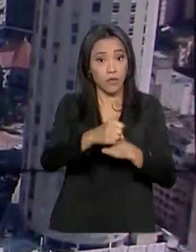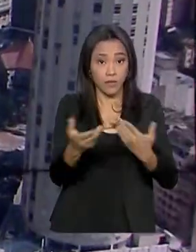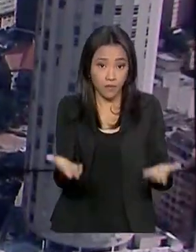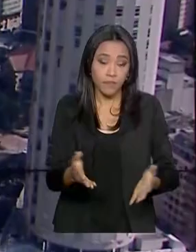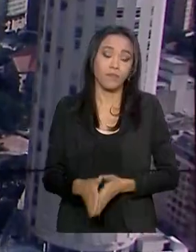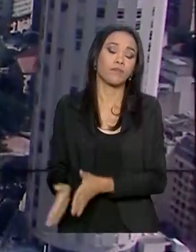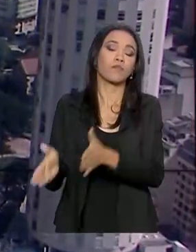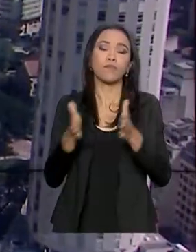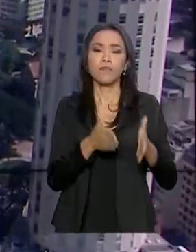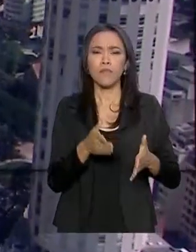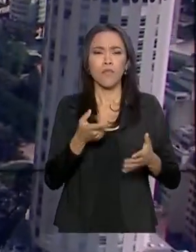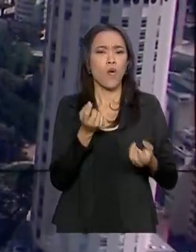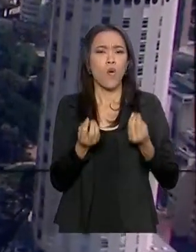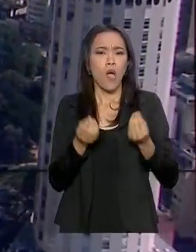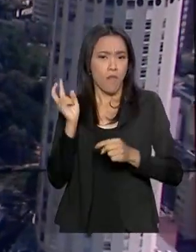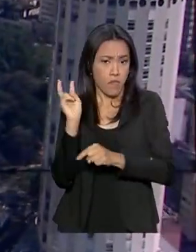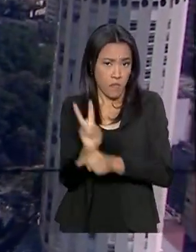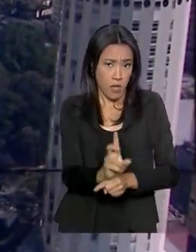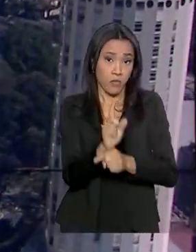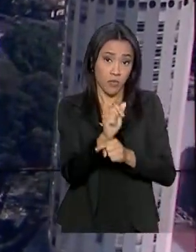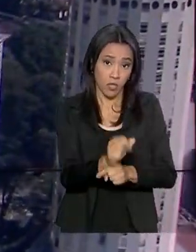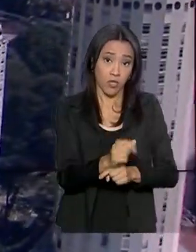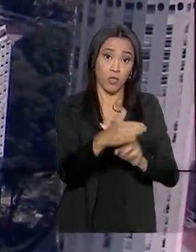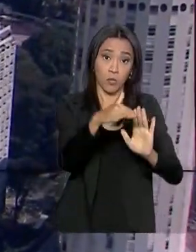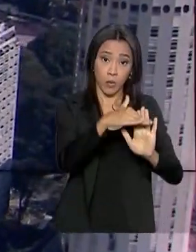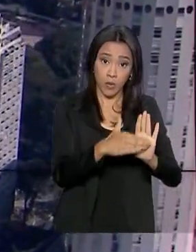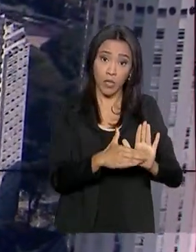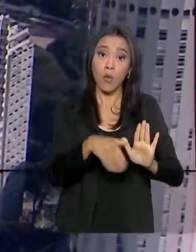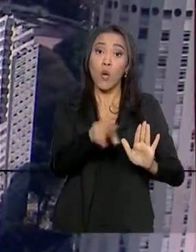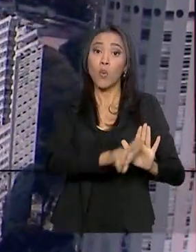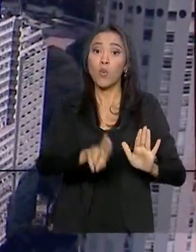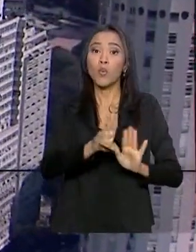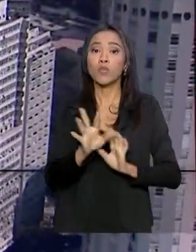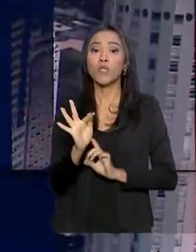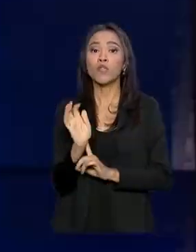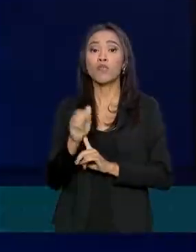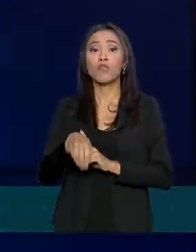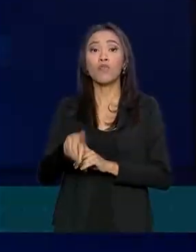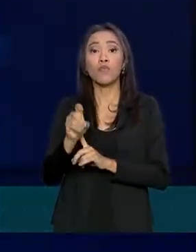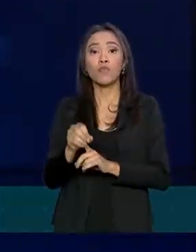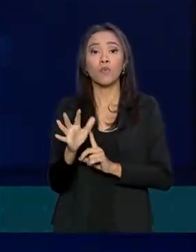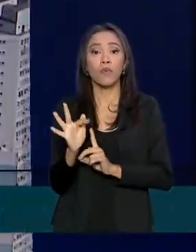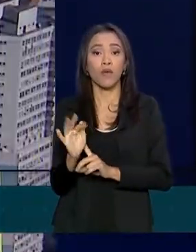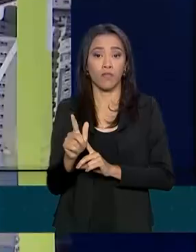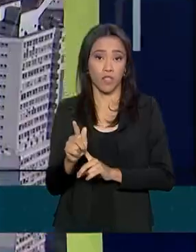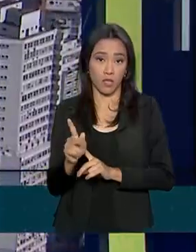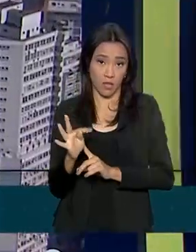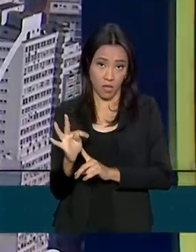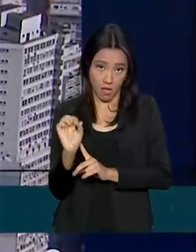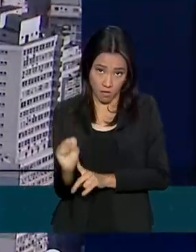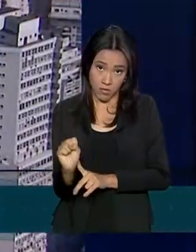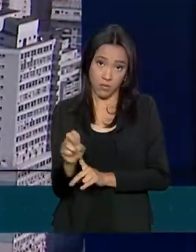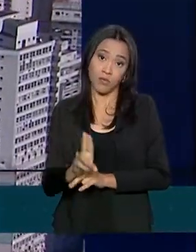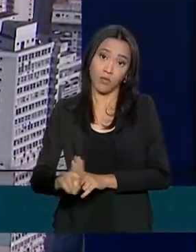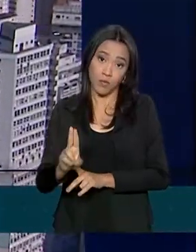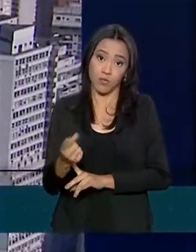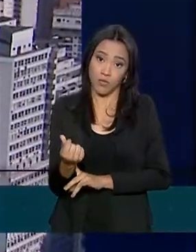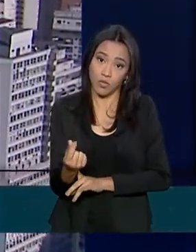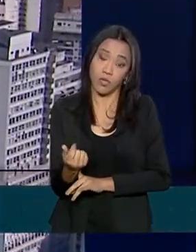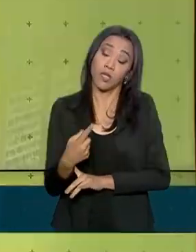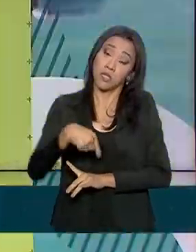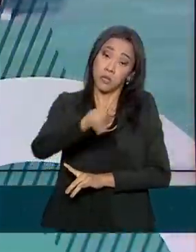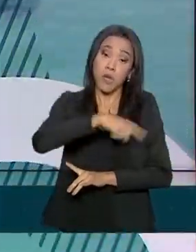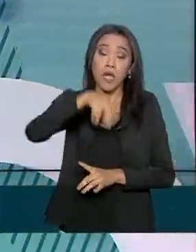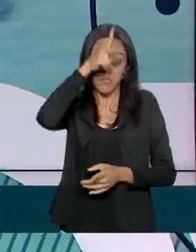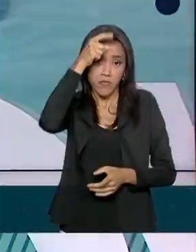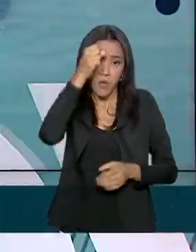Para o financiamento das obras, o programa usa recursos do Fundo de Garantia do Tempo de Serviço, FGTS. As prefeituras